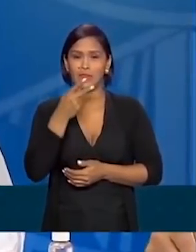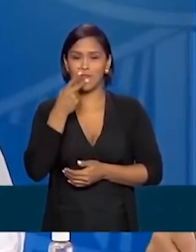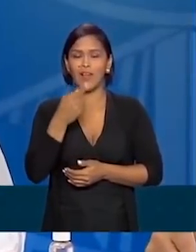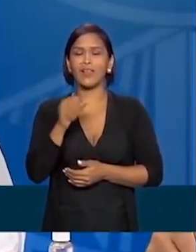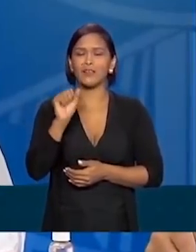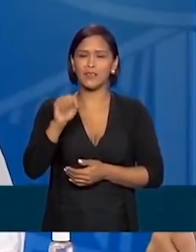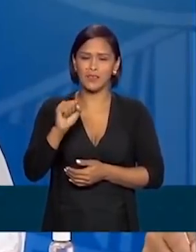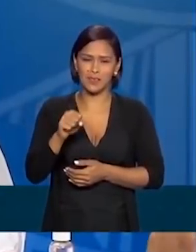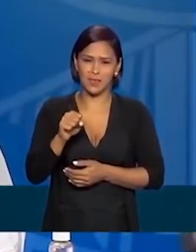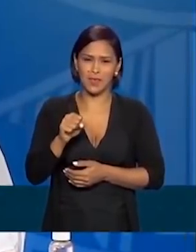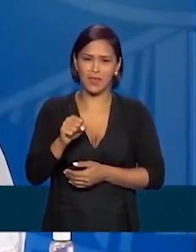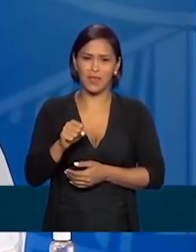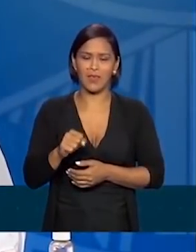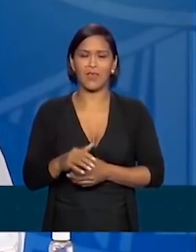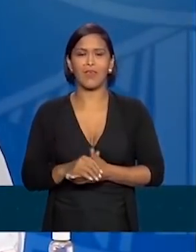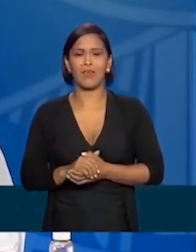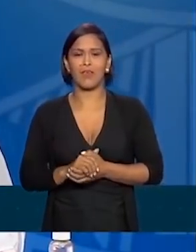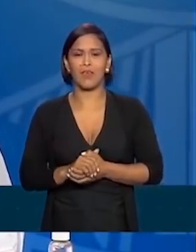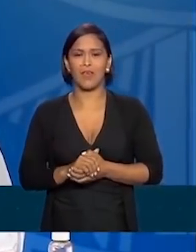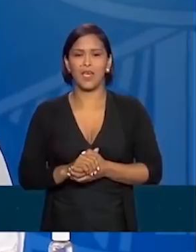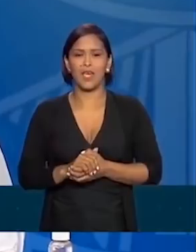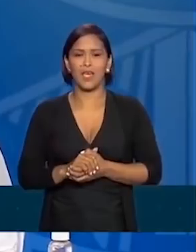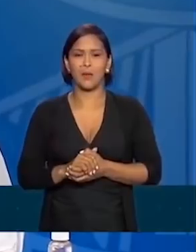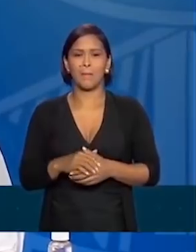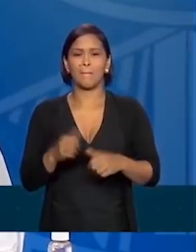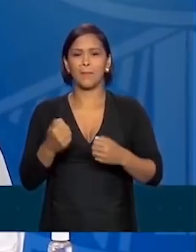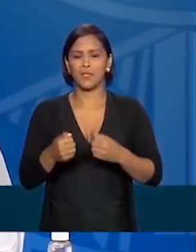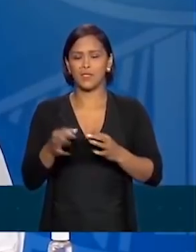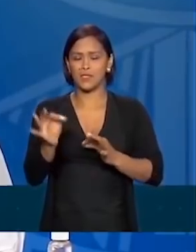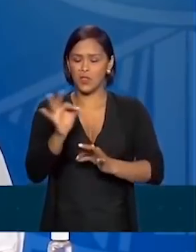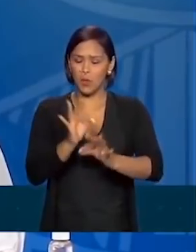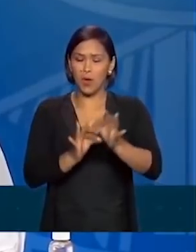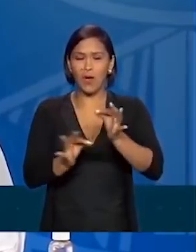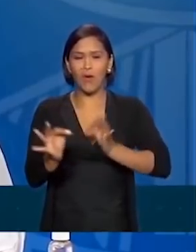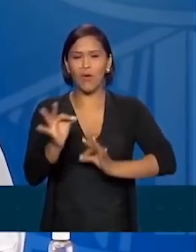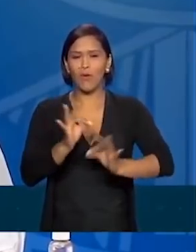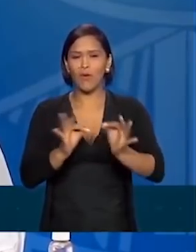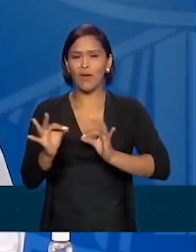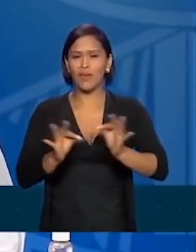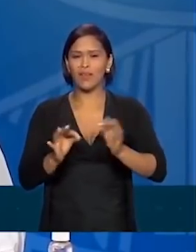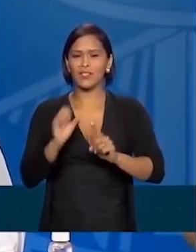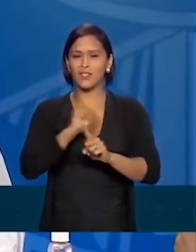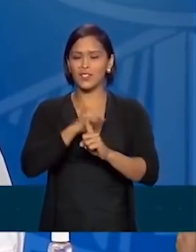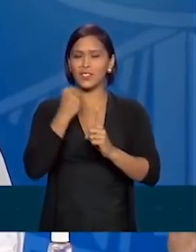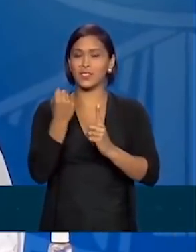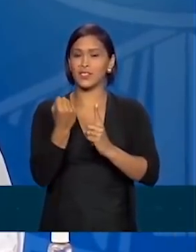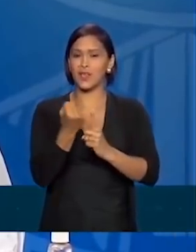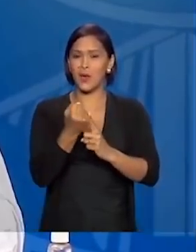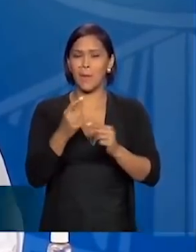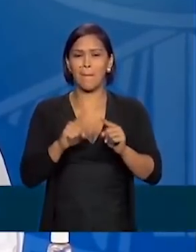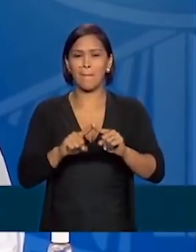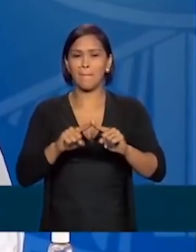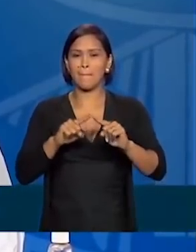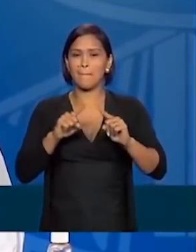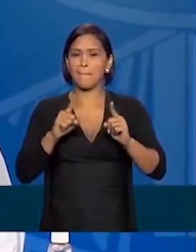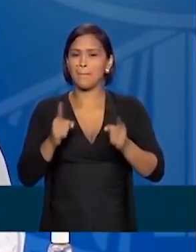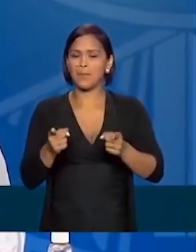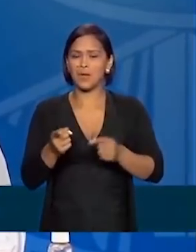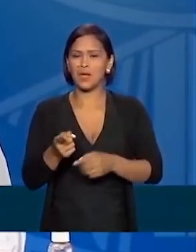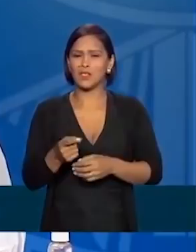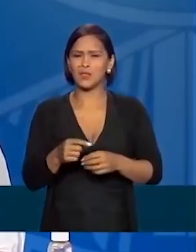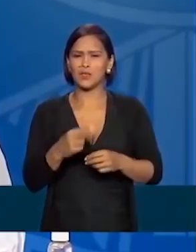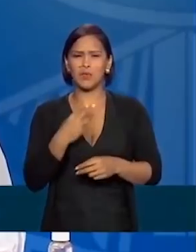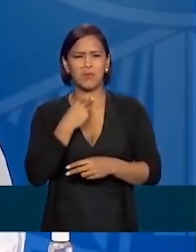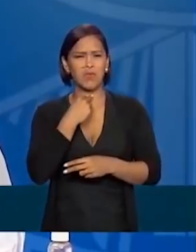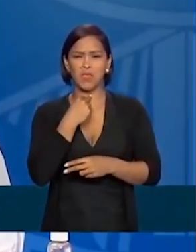sim que se fazer considerações sobre a parte de dinâmica social. Mas sem abrir mão em momento nenhum da